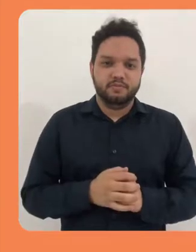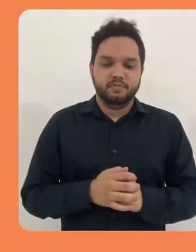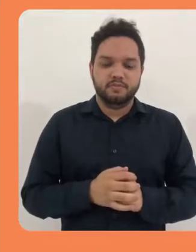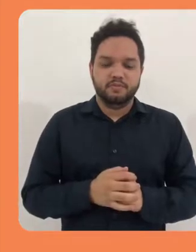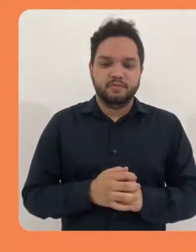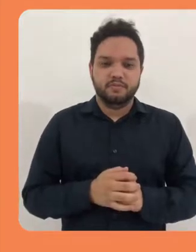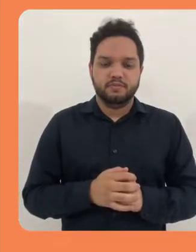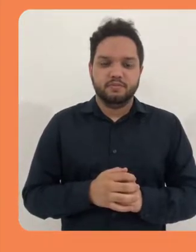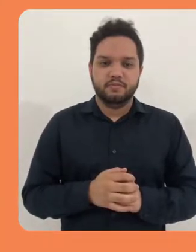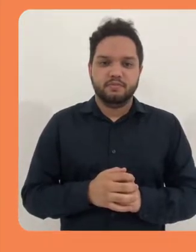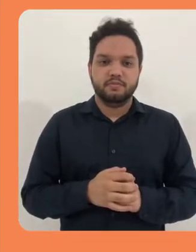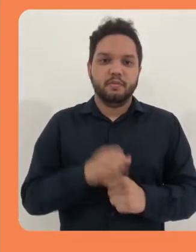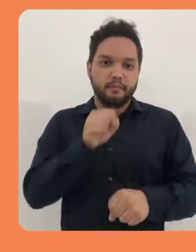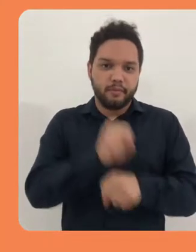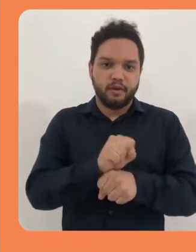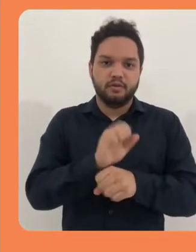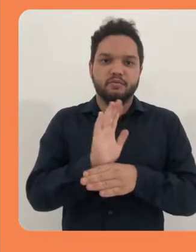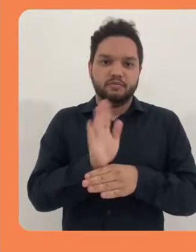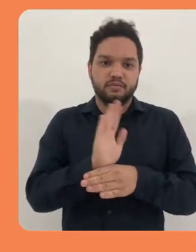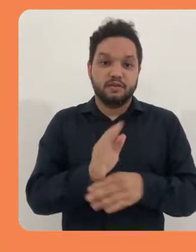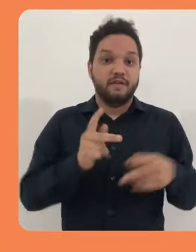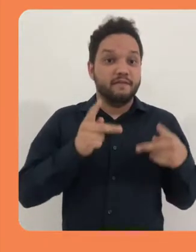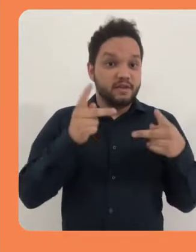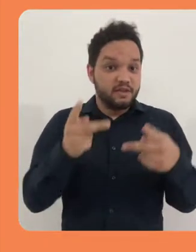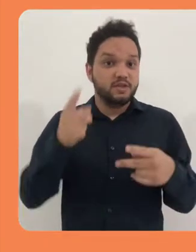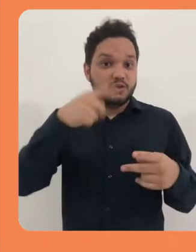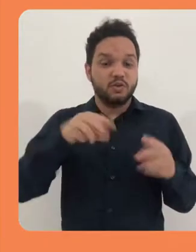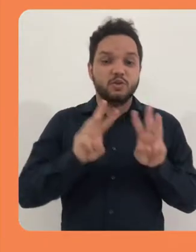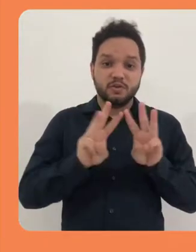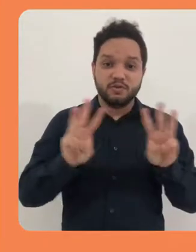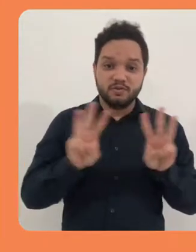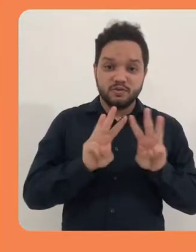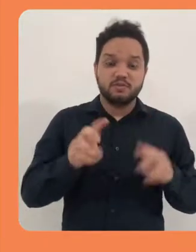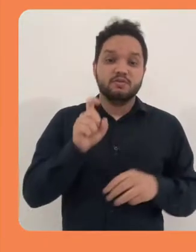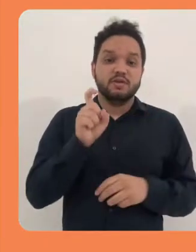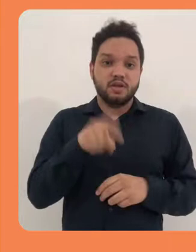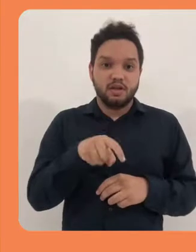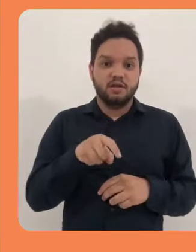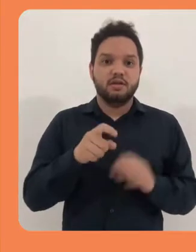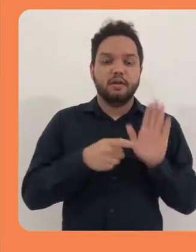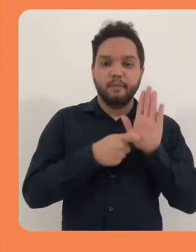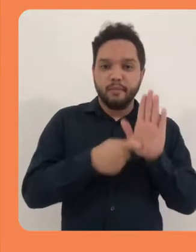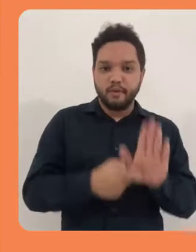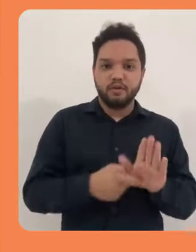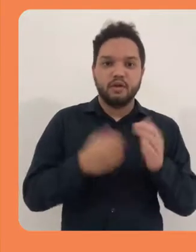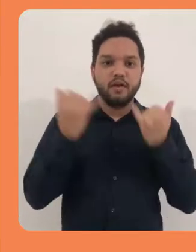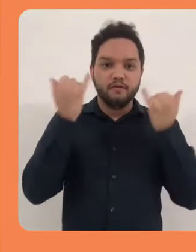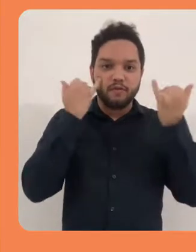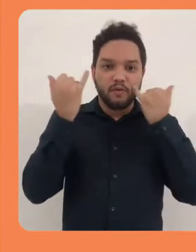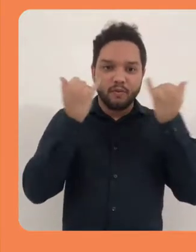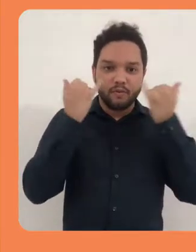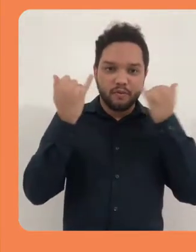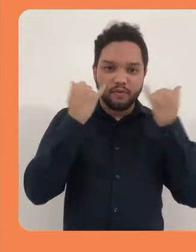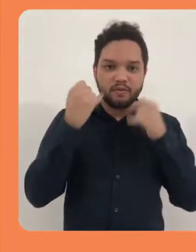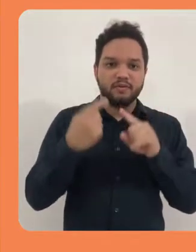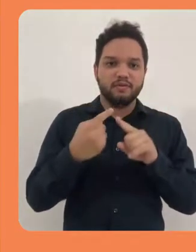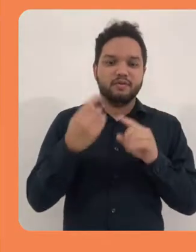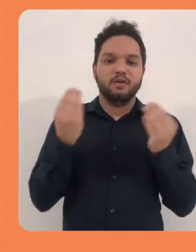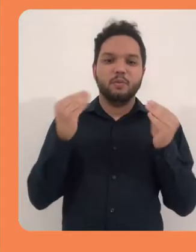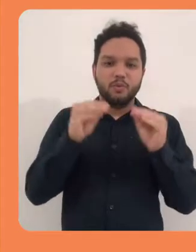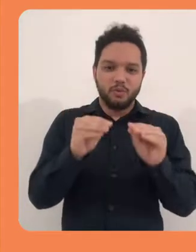Paramos o vídeo. Visite a nossa página. Você clica. Ele apresenta, então, a informação que foi colocada como texto.